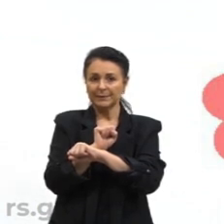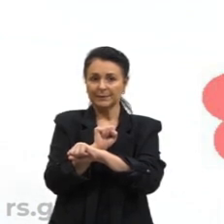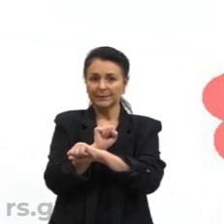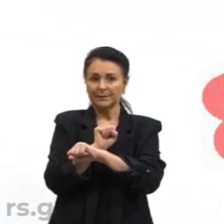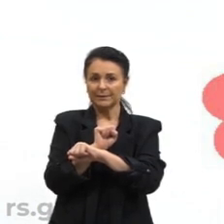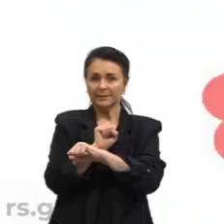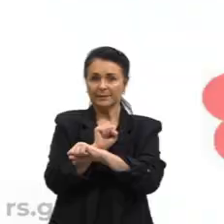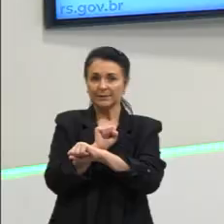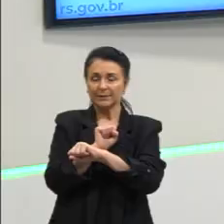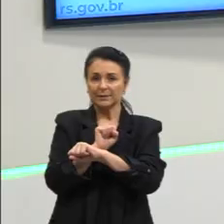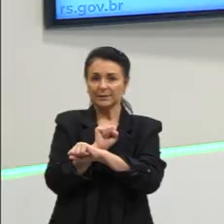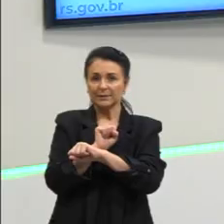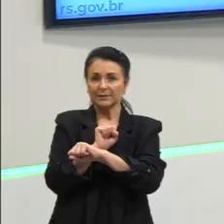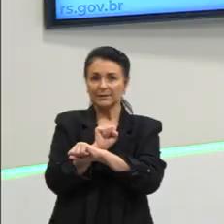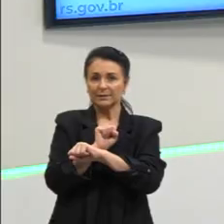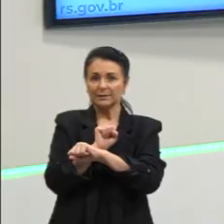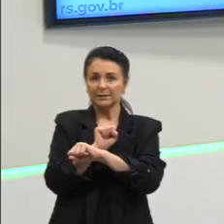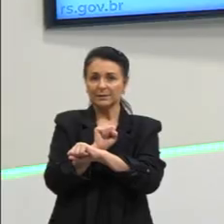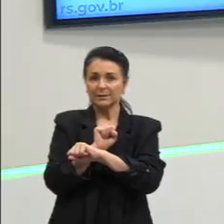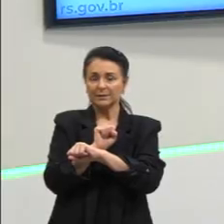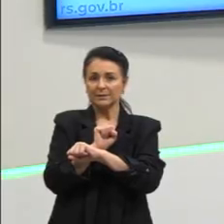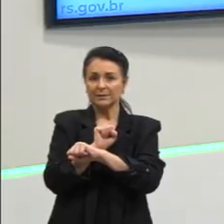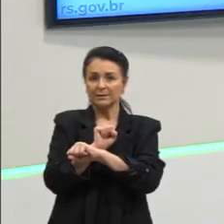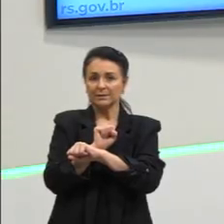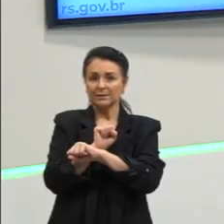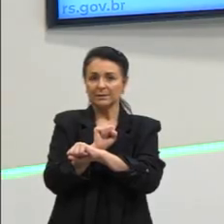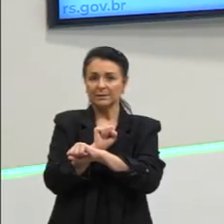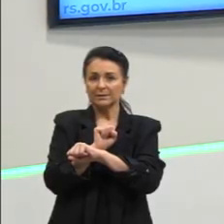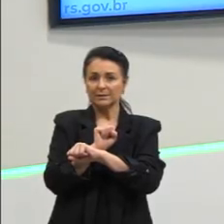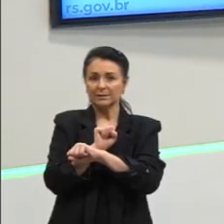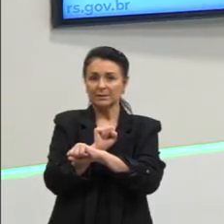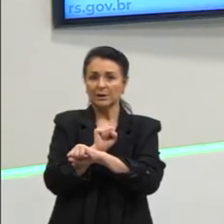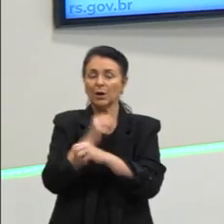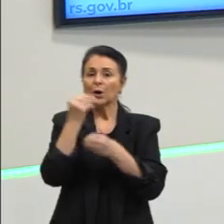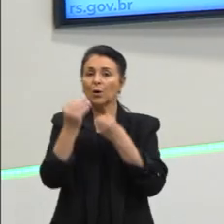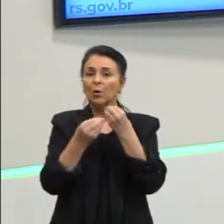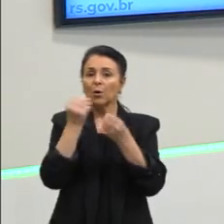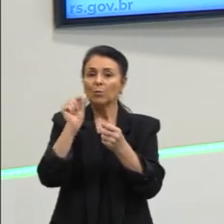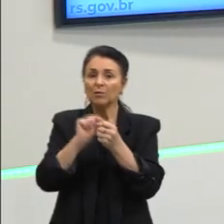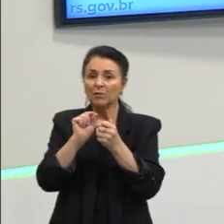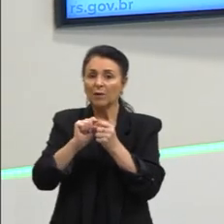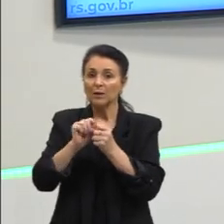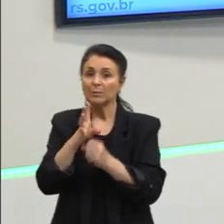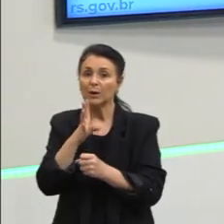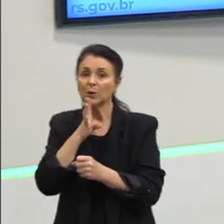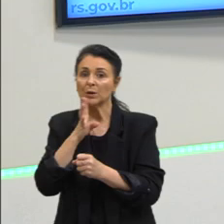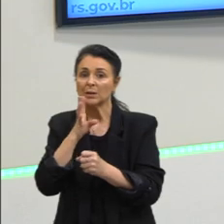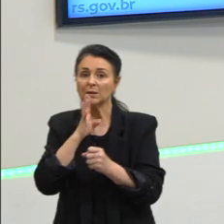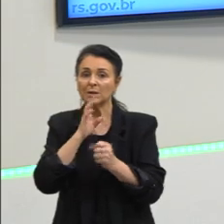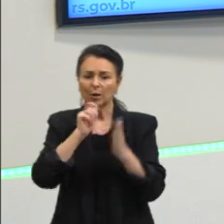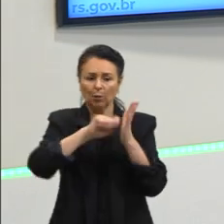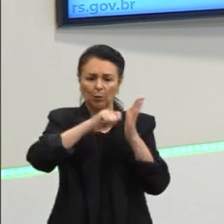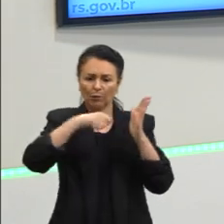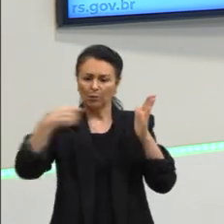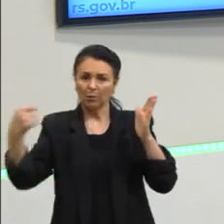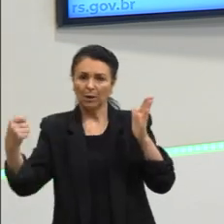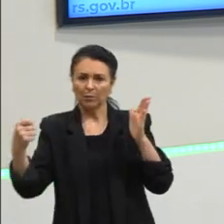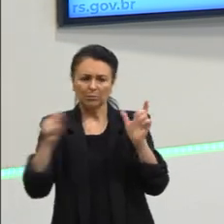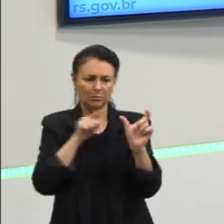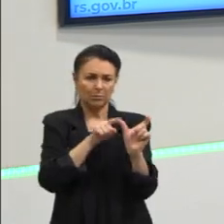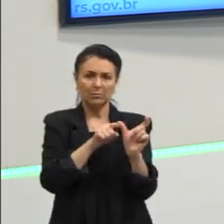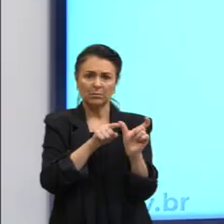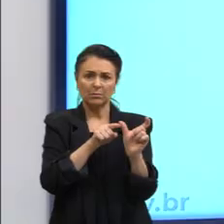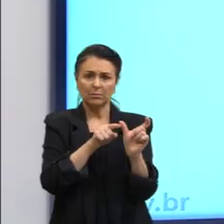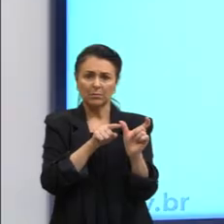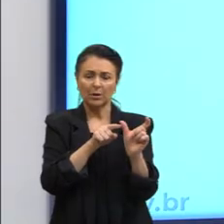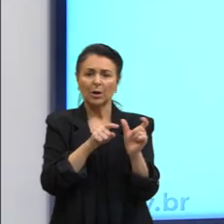E etc Conhecer O vocabulário Gente Como faz para conhecer O vocabulário Lembra Que eu